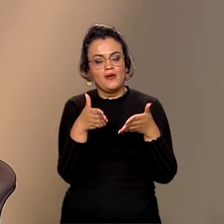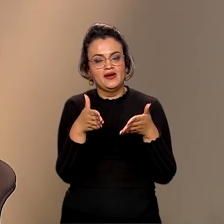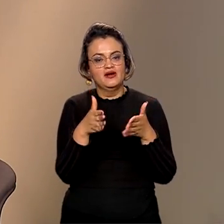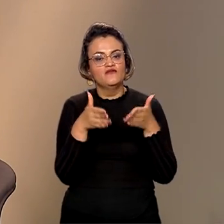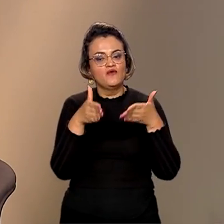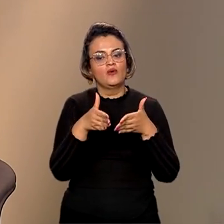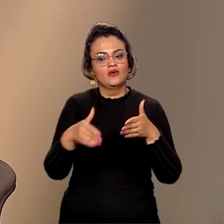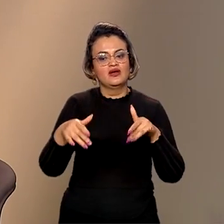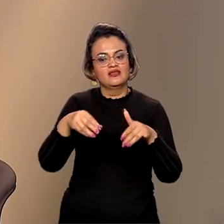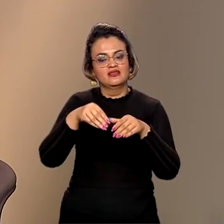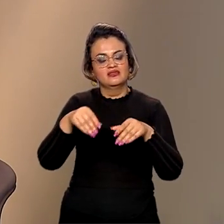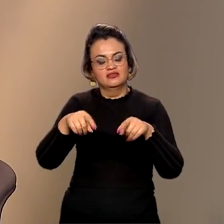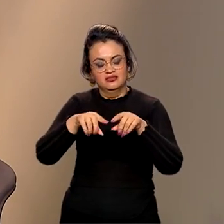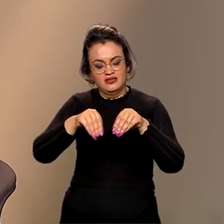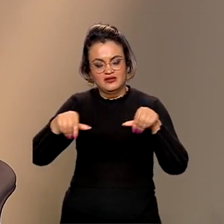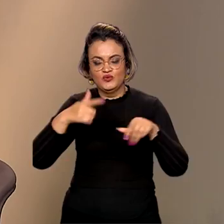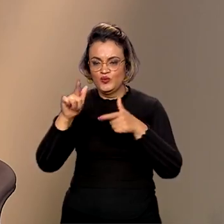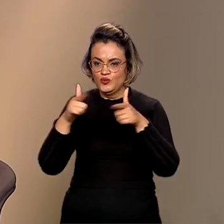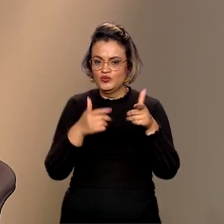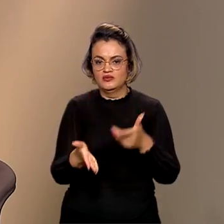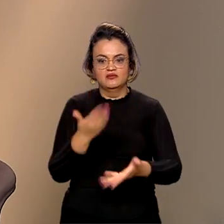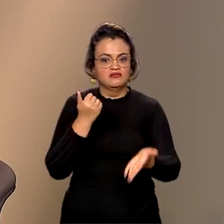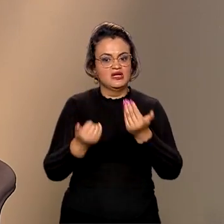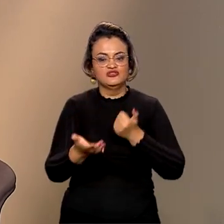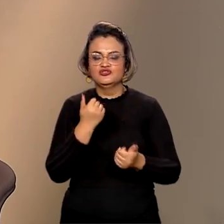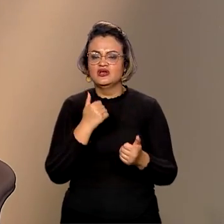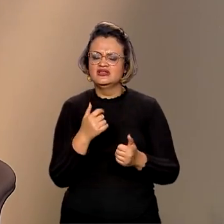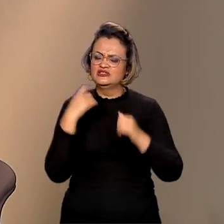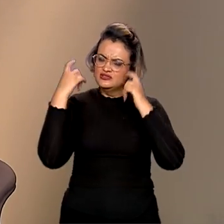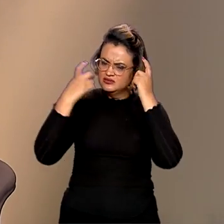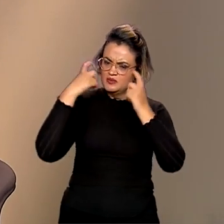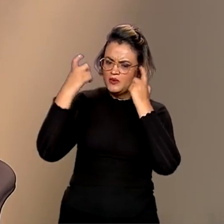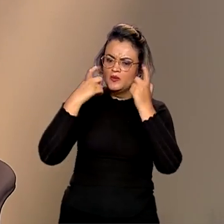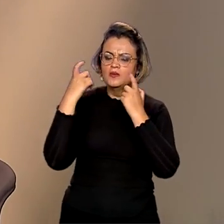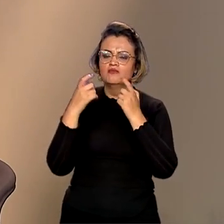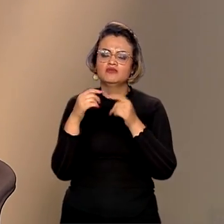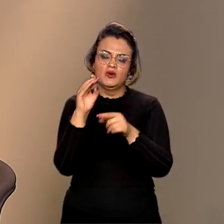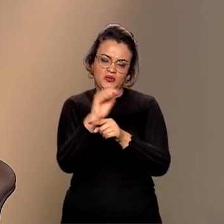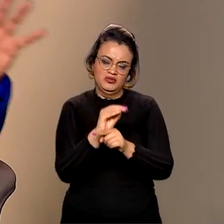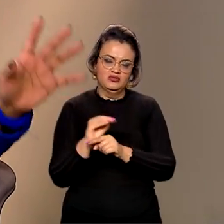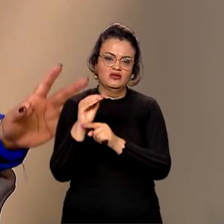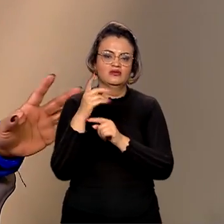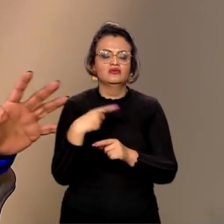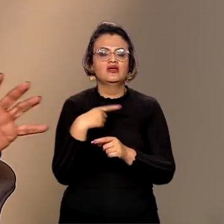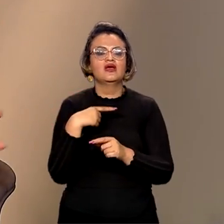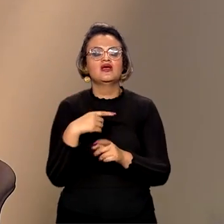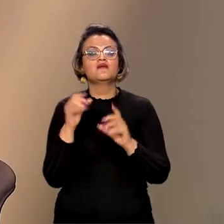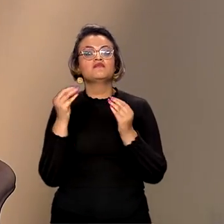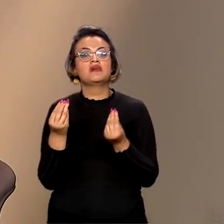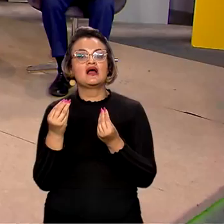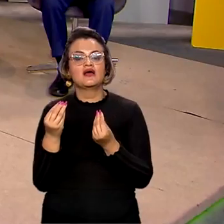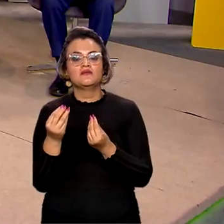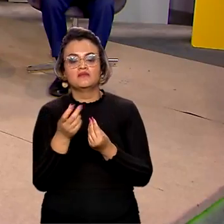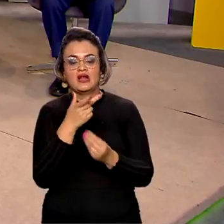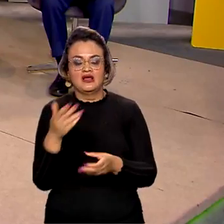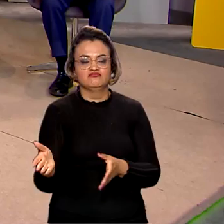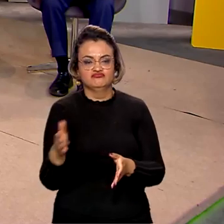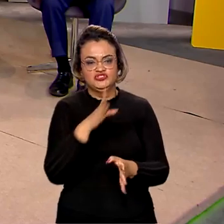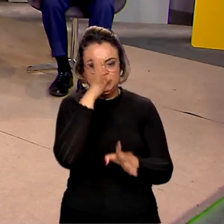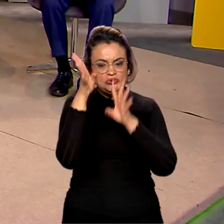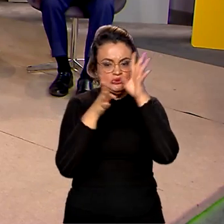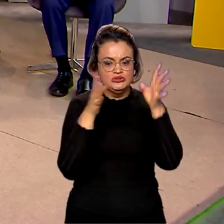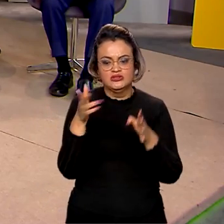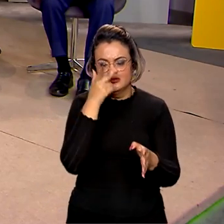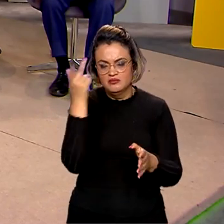outros territórios a serem desintrusados. E estamos fazendo com muita preocupação, com muito cuidado, para que ninguém também seja retirado de qualquer jeito,